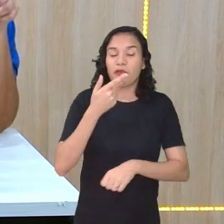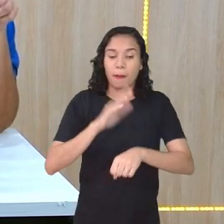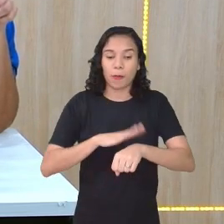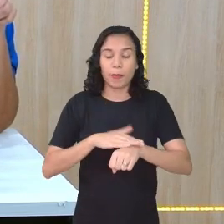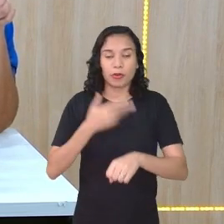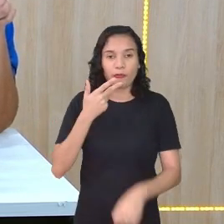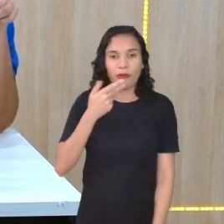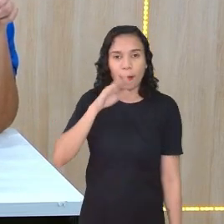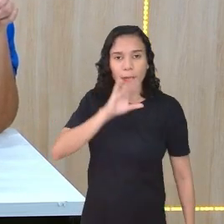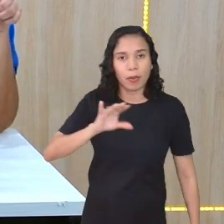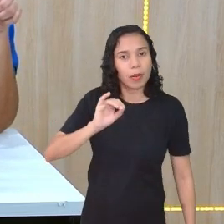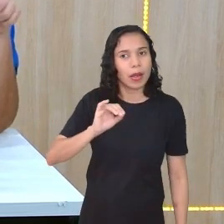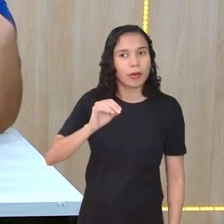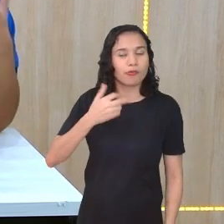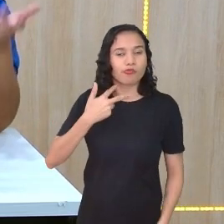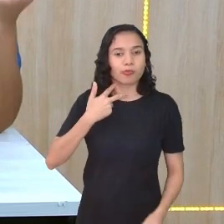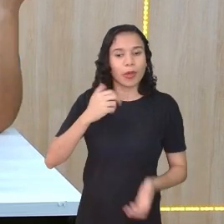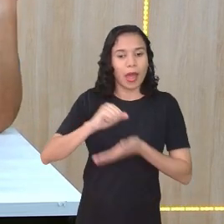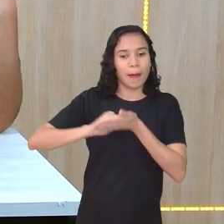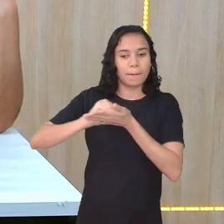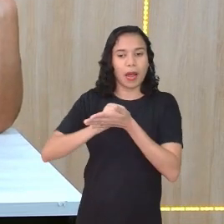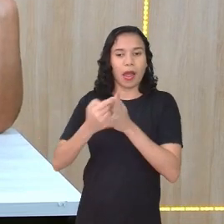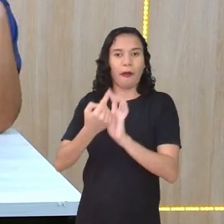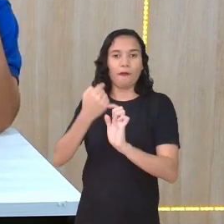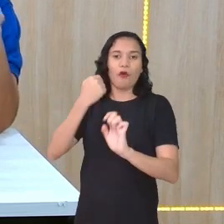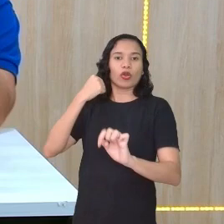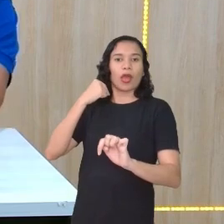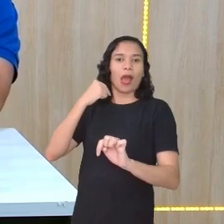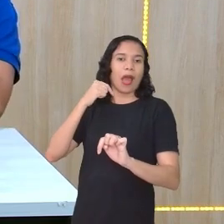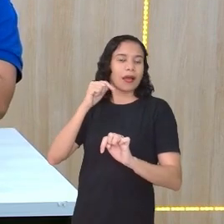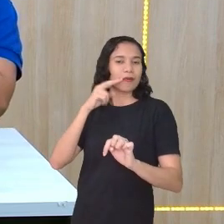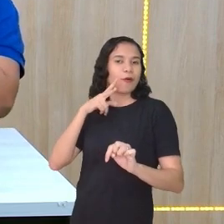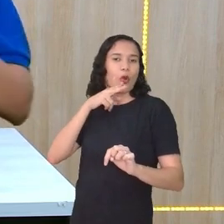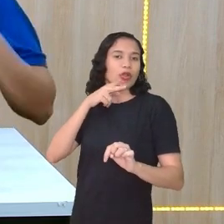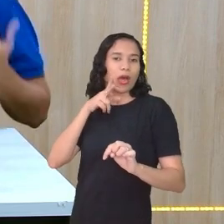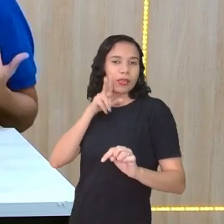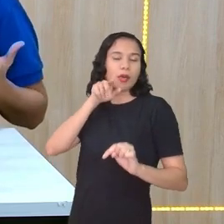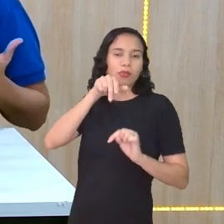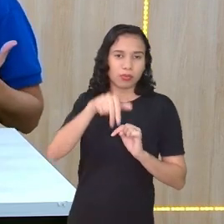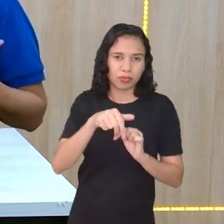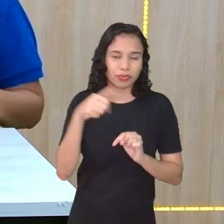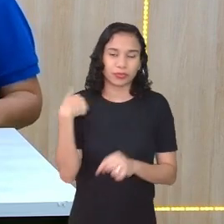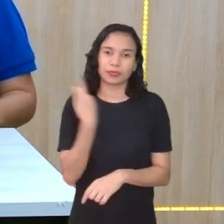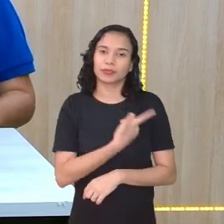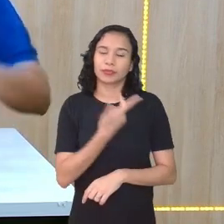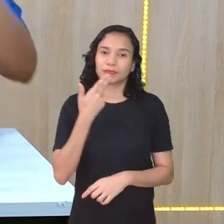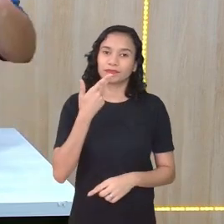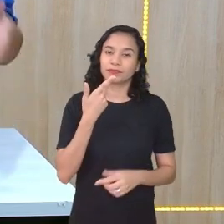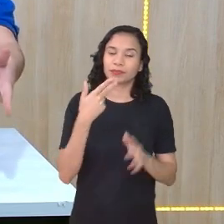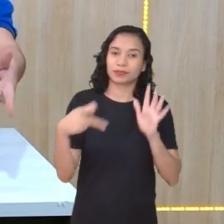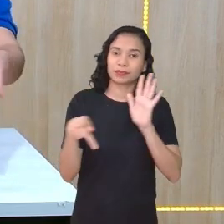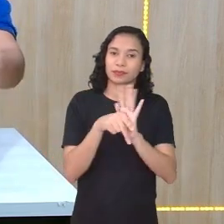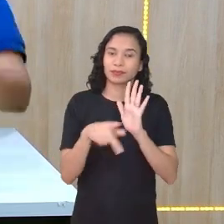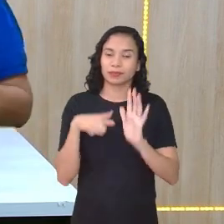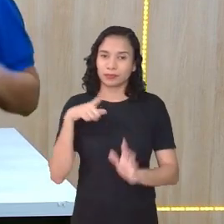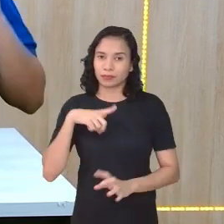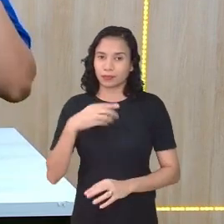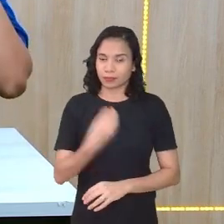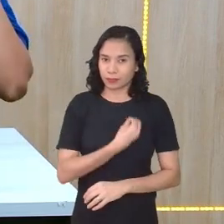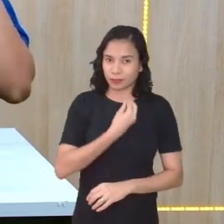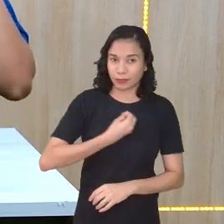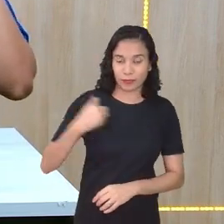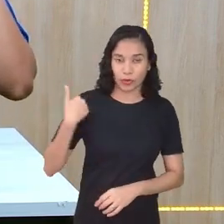ela acontece. E a gente não consegue voltar atrás, não consegue cortar. O a gente faz é o quê? É uma errata dentro do próprio discurso.